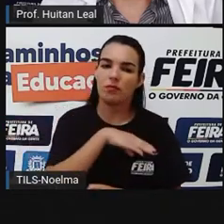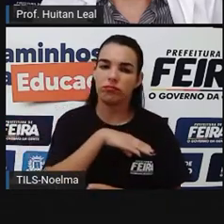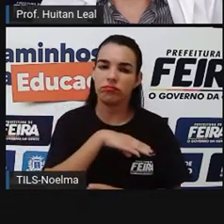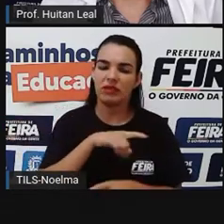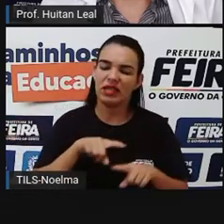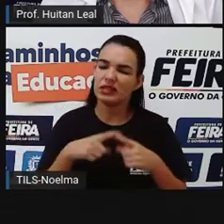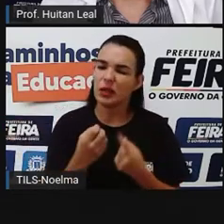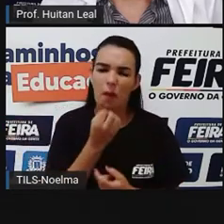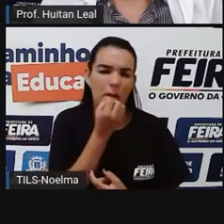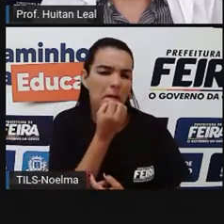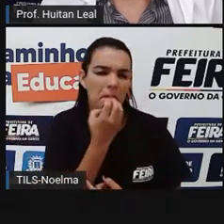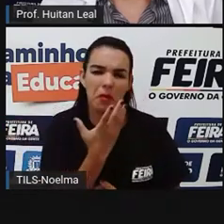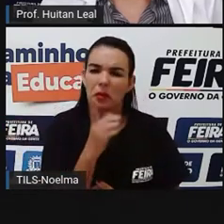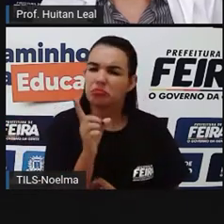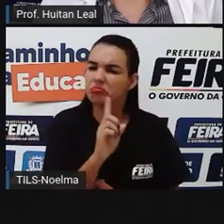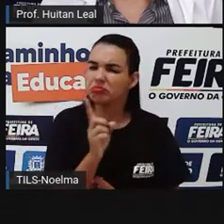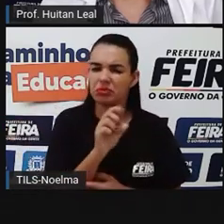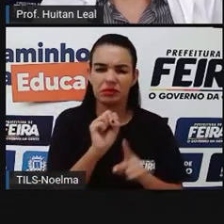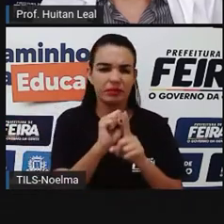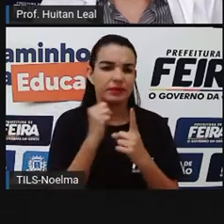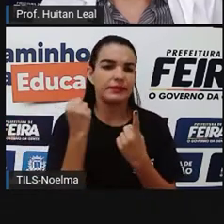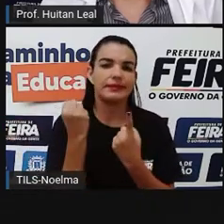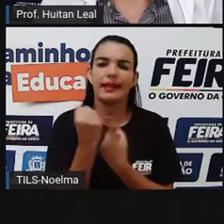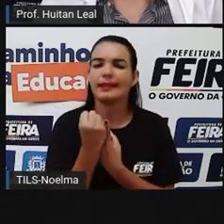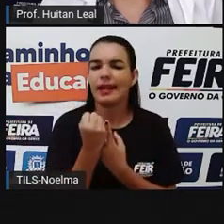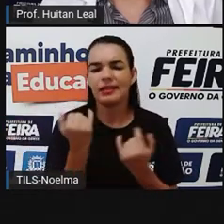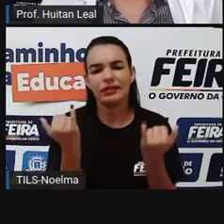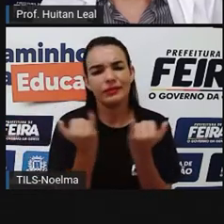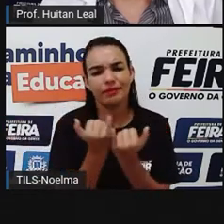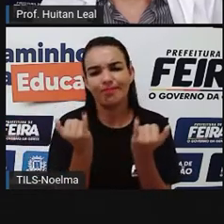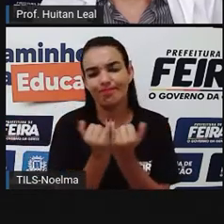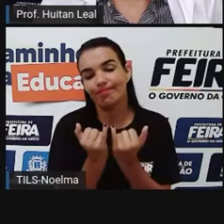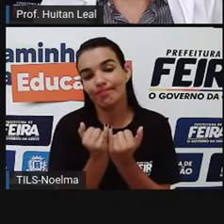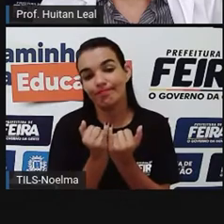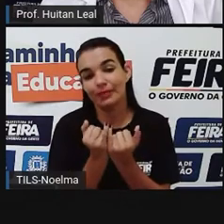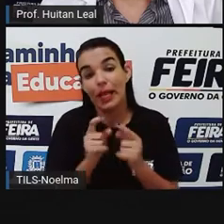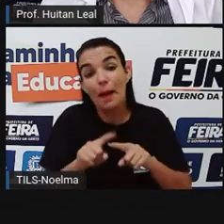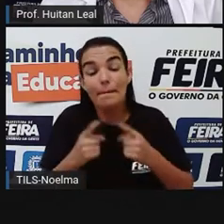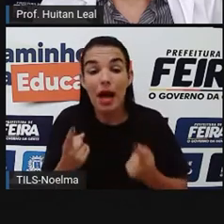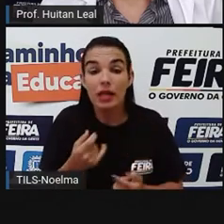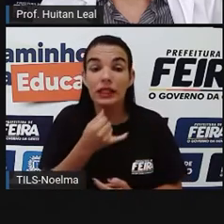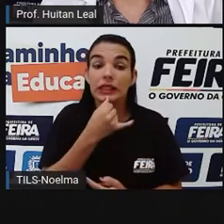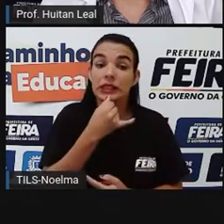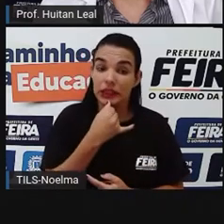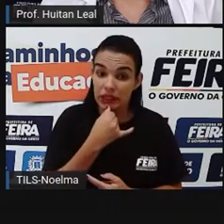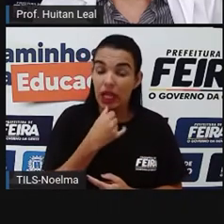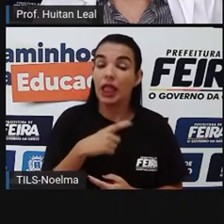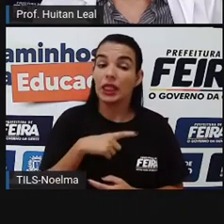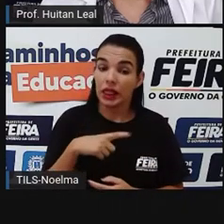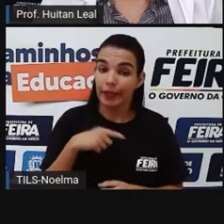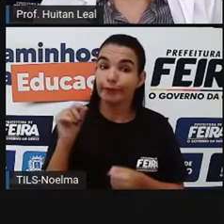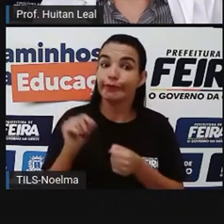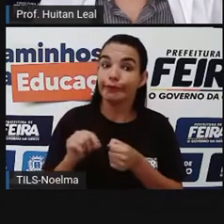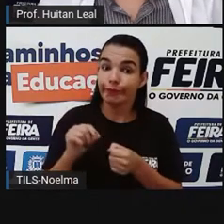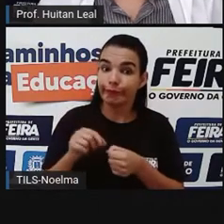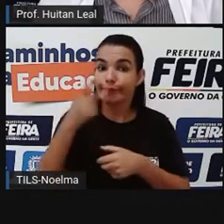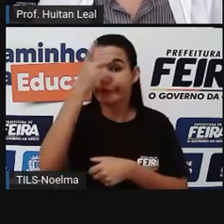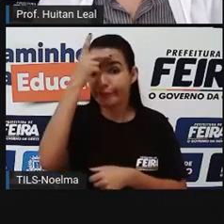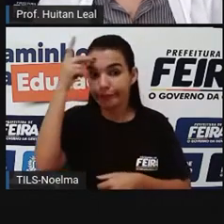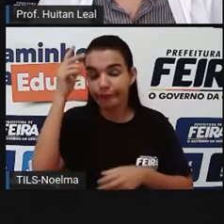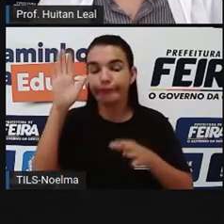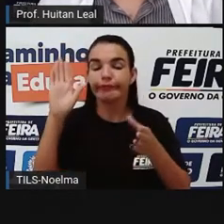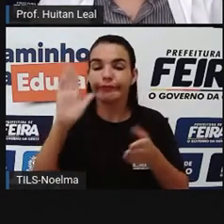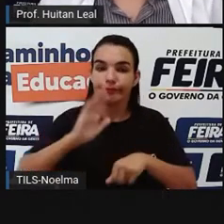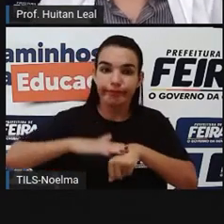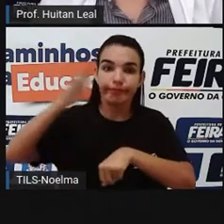negativo para a sociedade, mas é muito praticada. E hoje, as